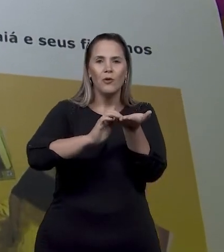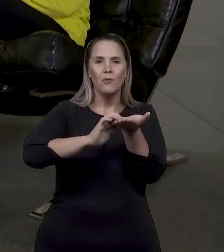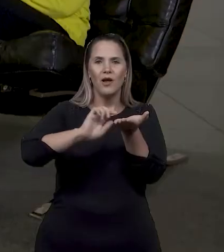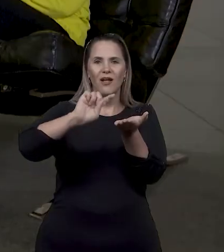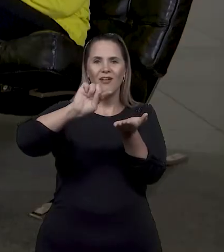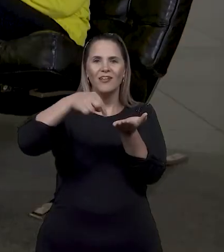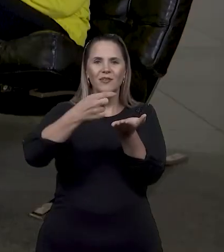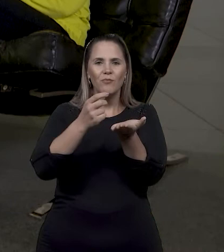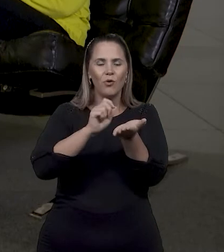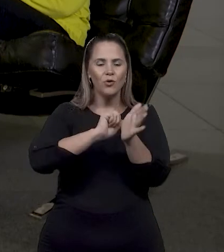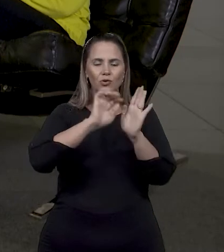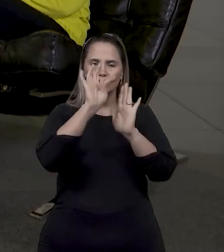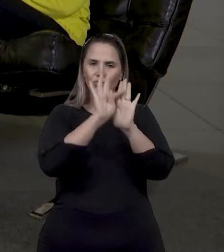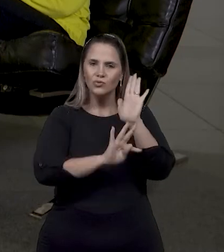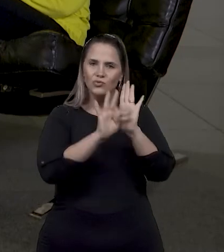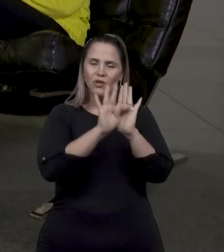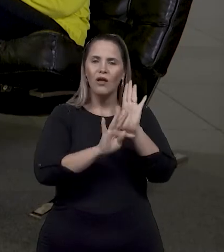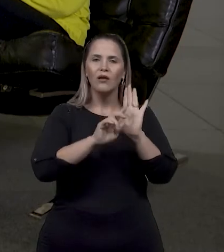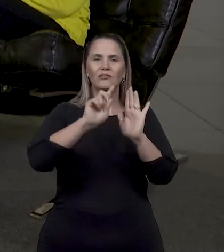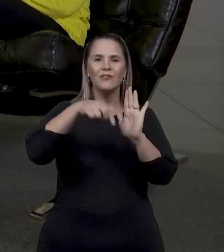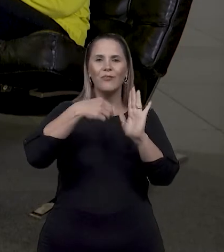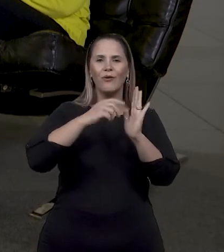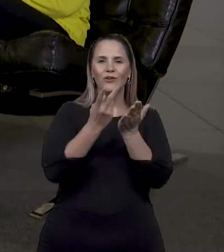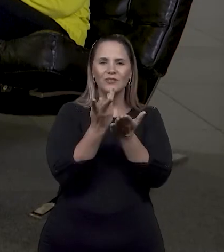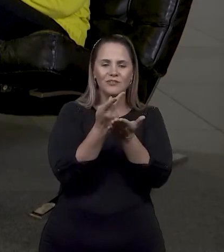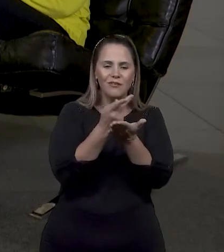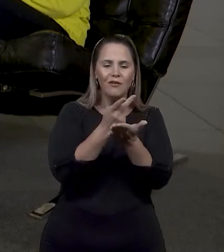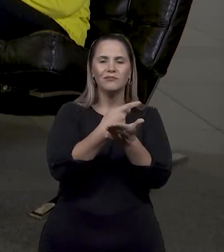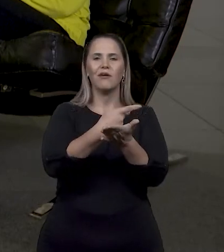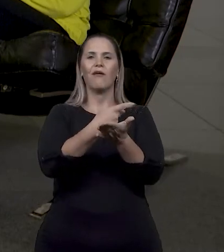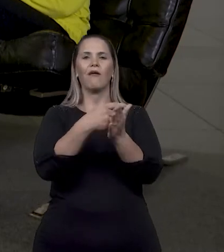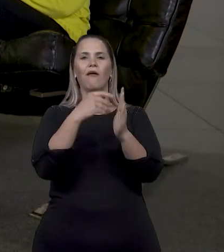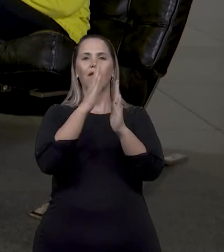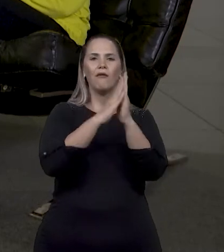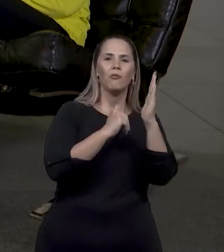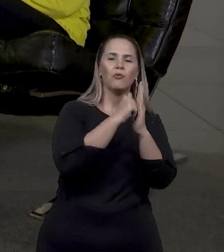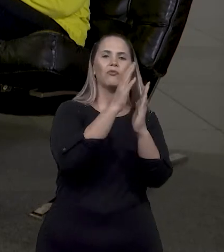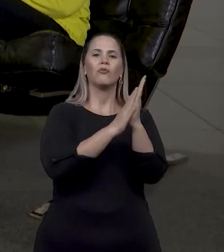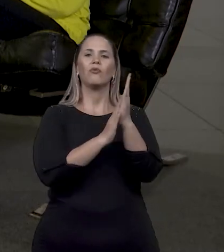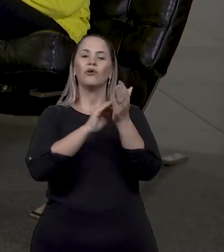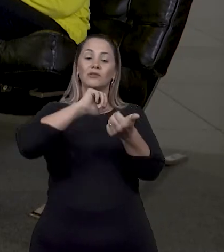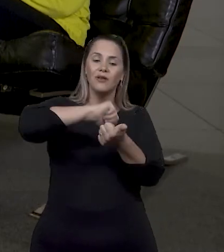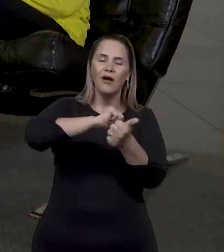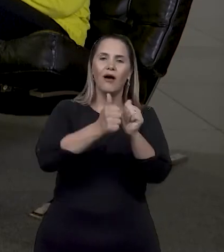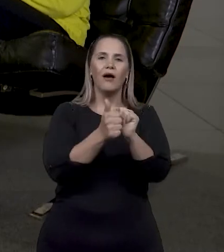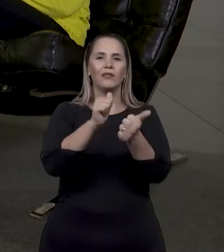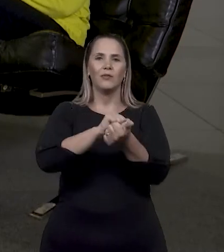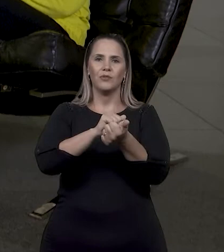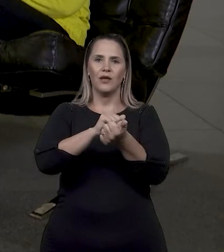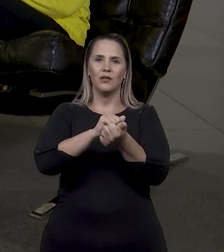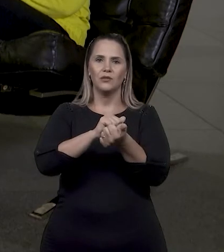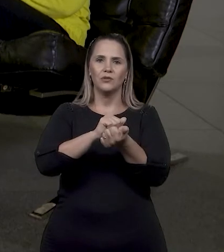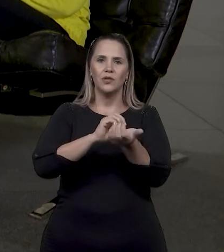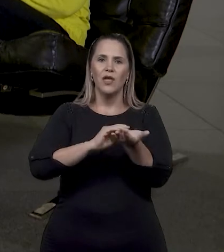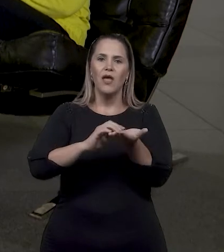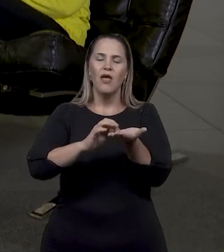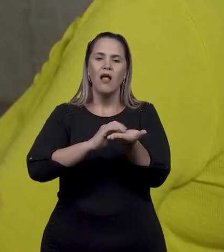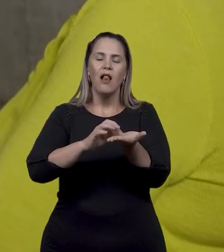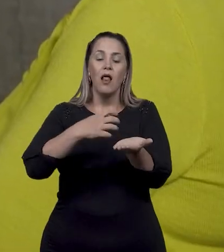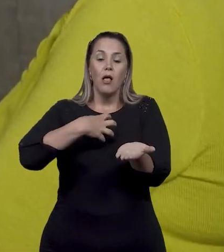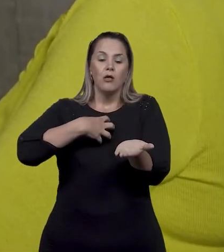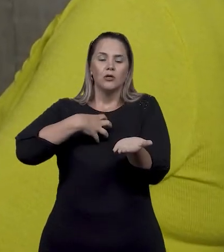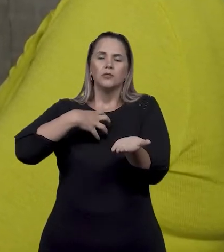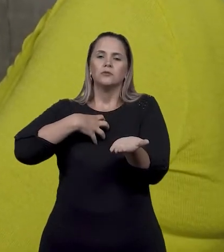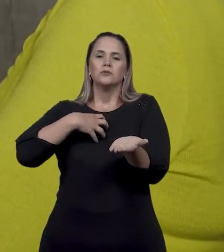último agora que nem tempo deu de fazer ilustrações adaptadas em alto relevo.